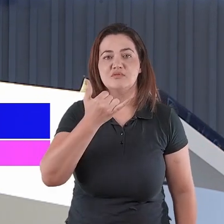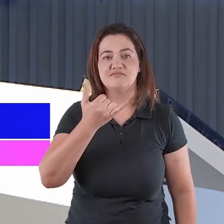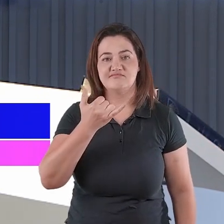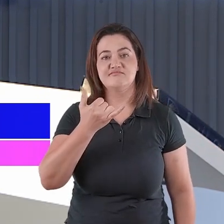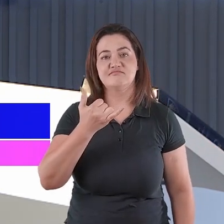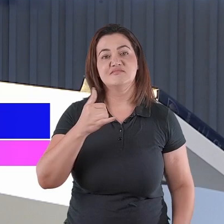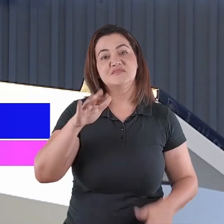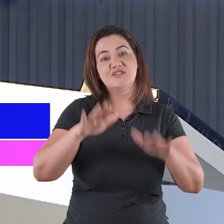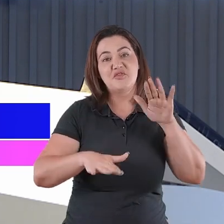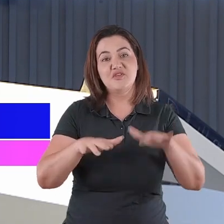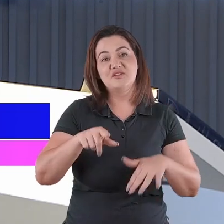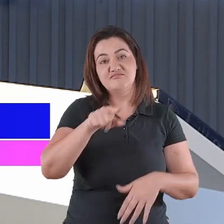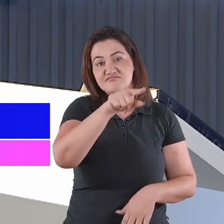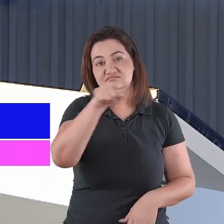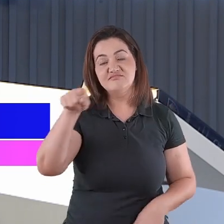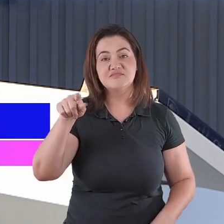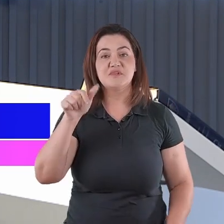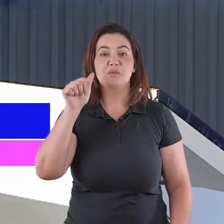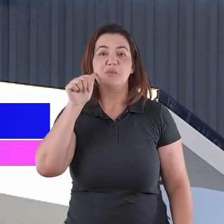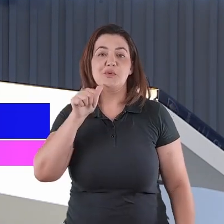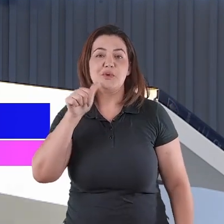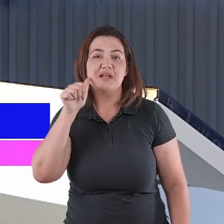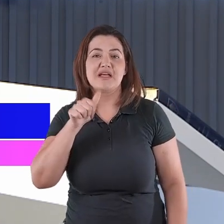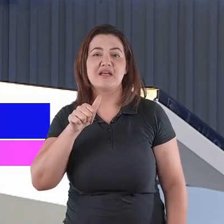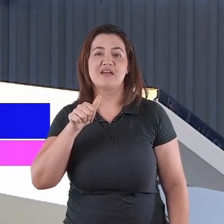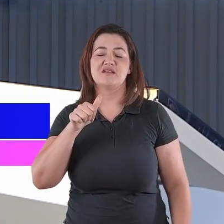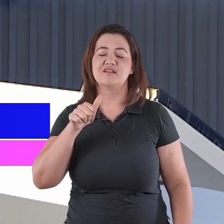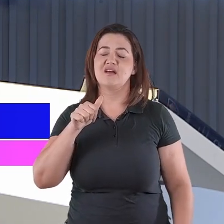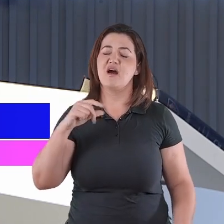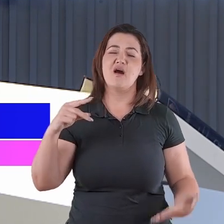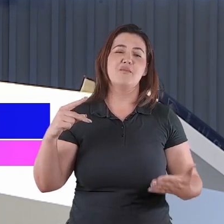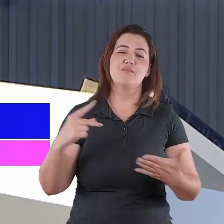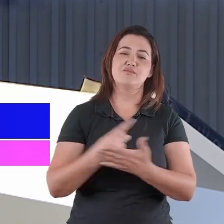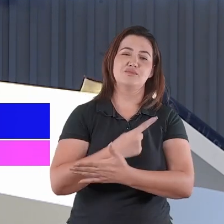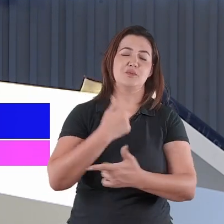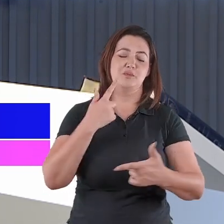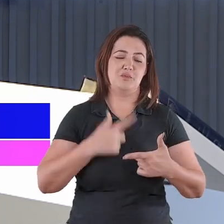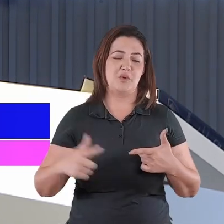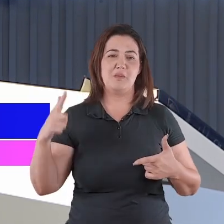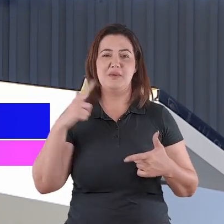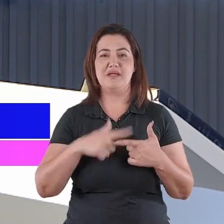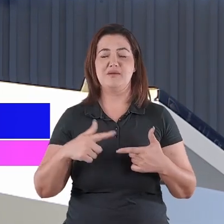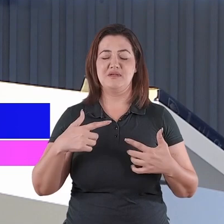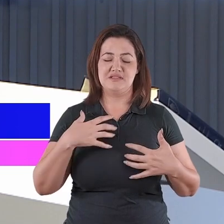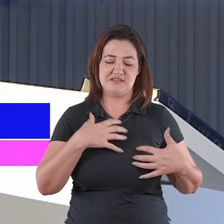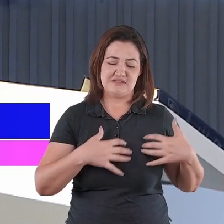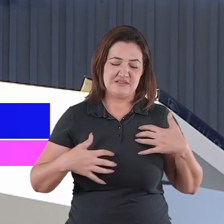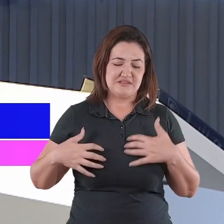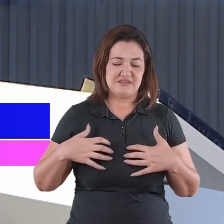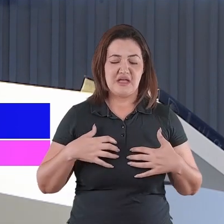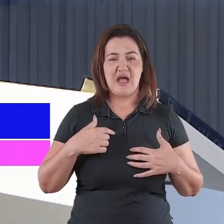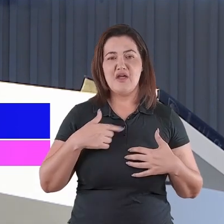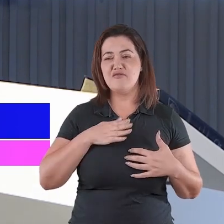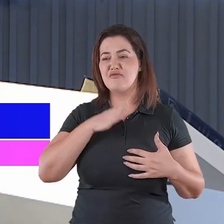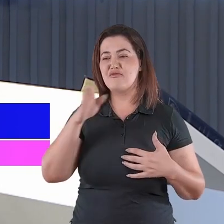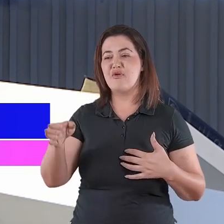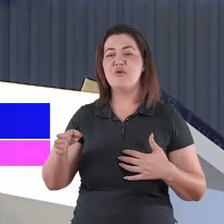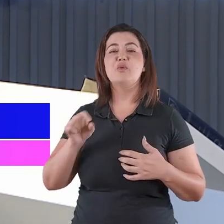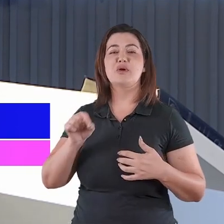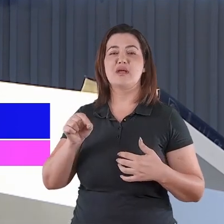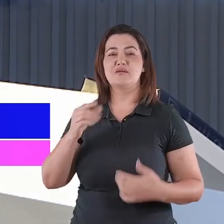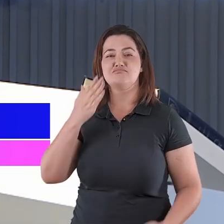para uma mulher que por tragédias da vida teve que ir para a prostituição e agora se sente